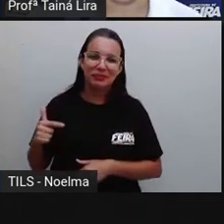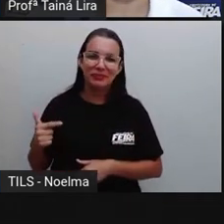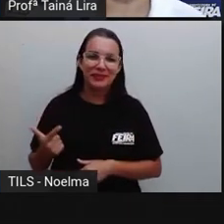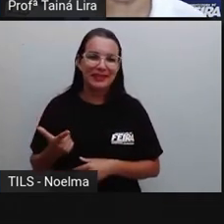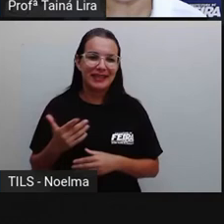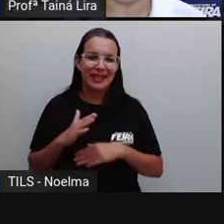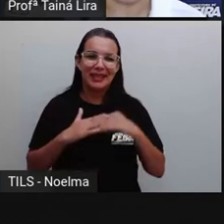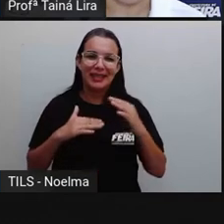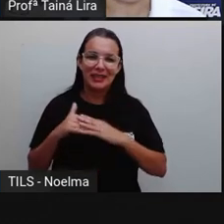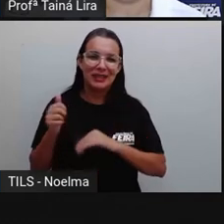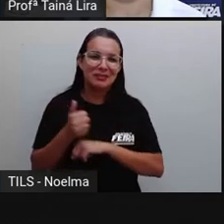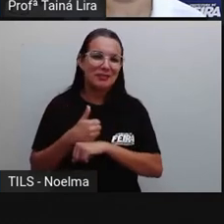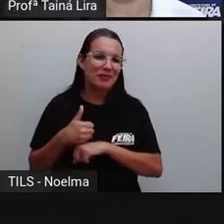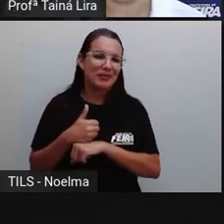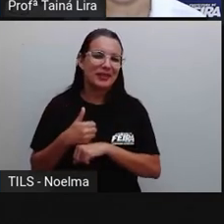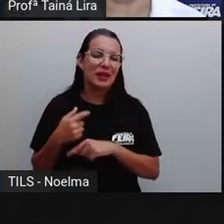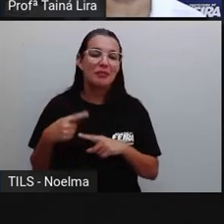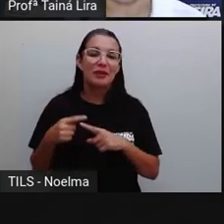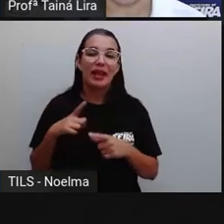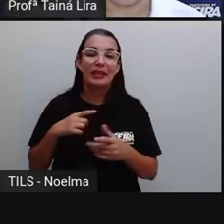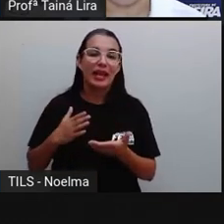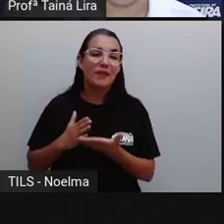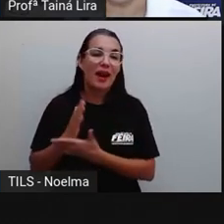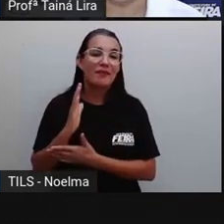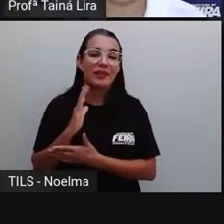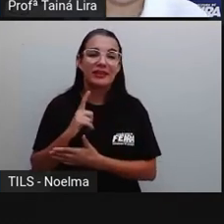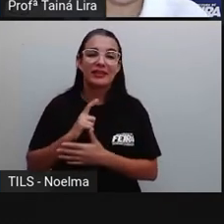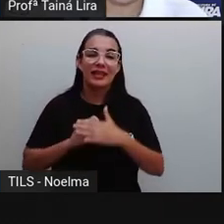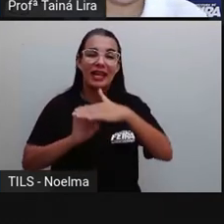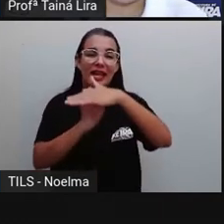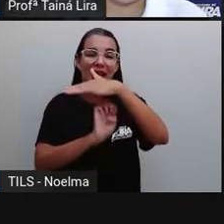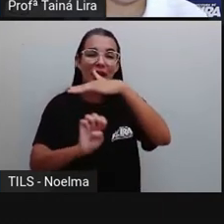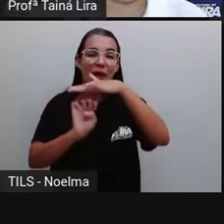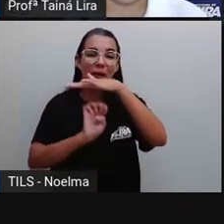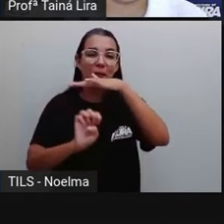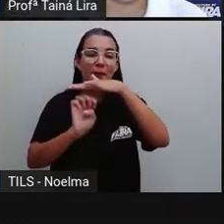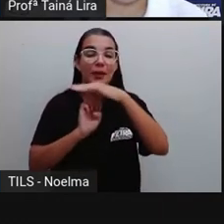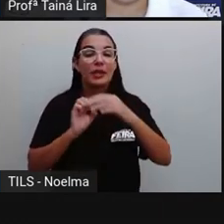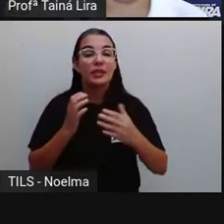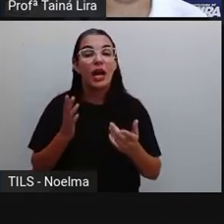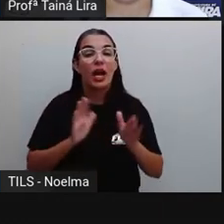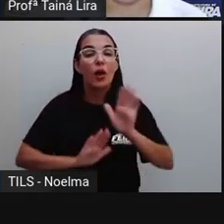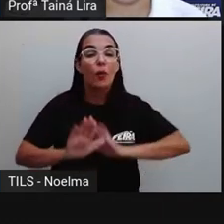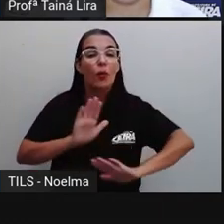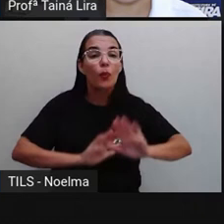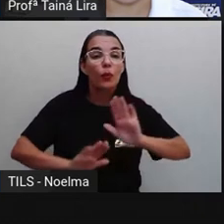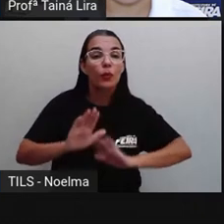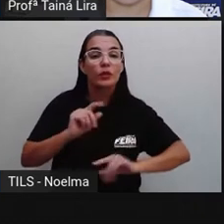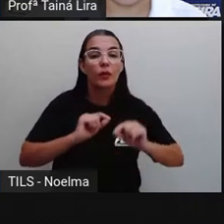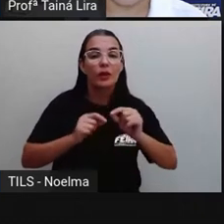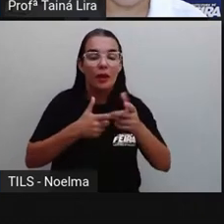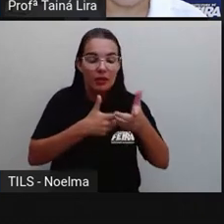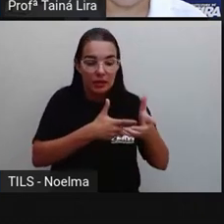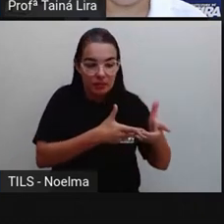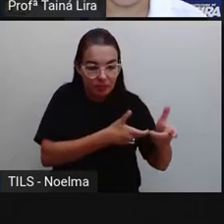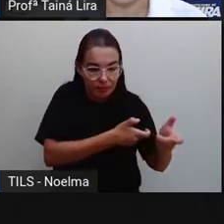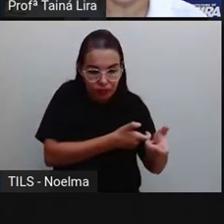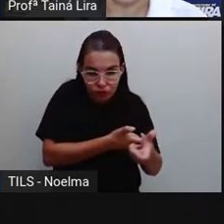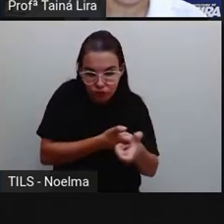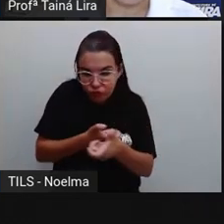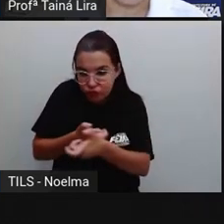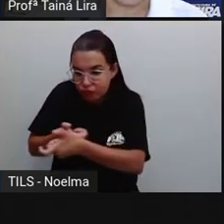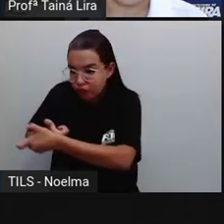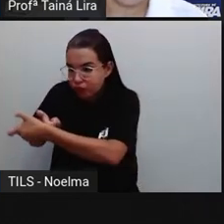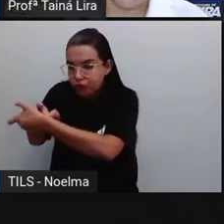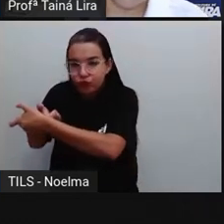existe mais, também o avanço. gente tem aí empresas, né? Que fazem aí, a gente chama de dedetização, né?